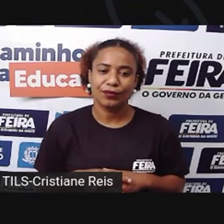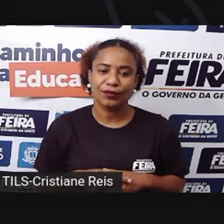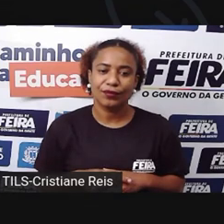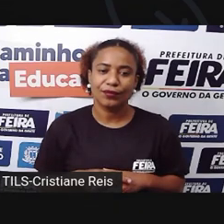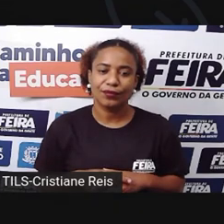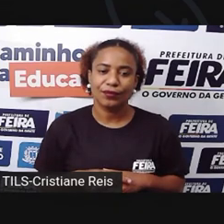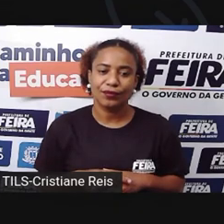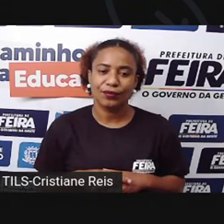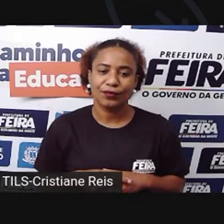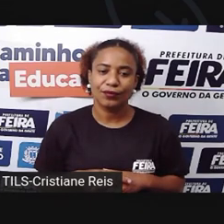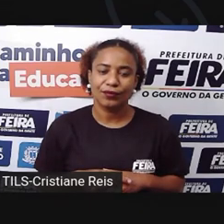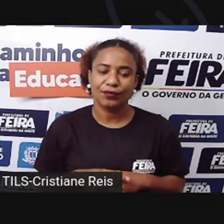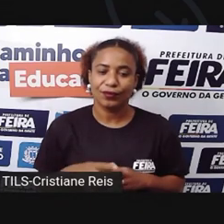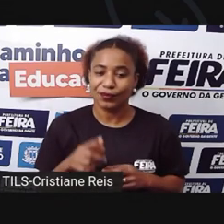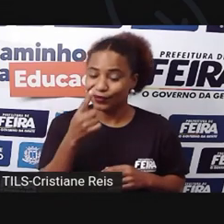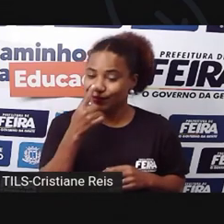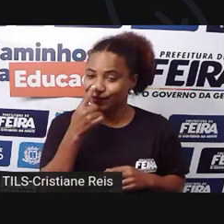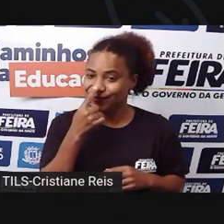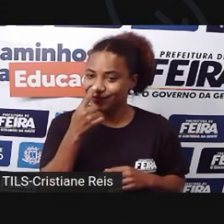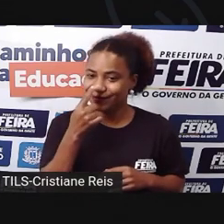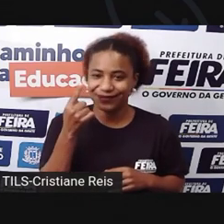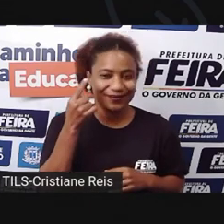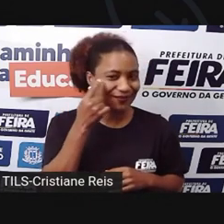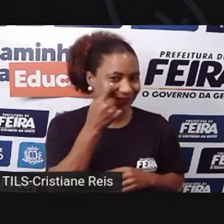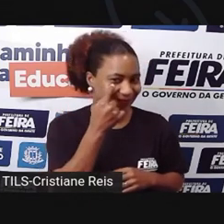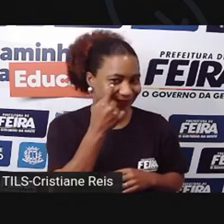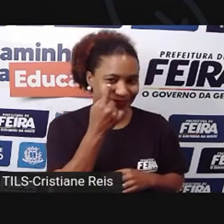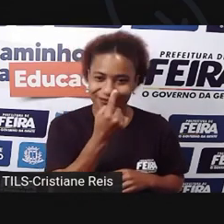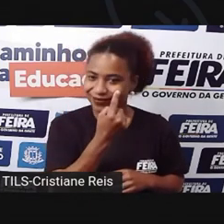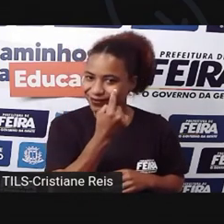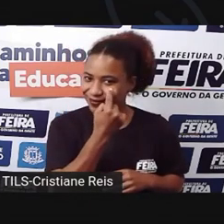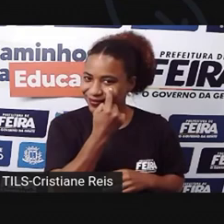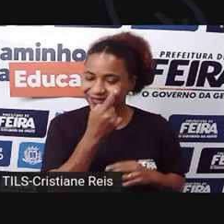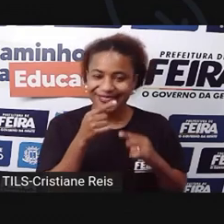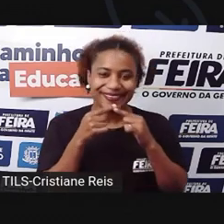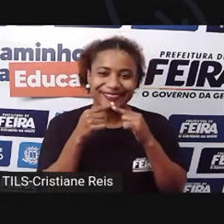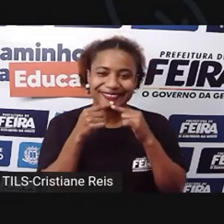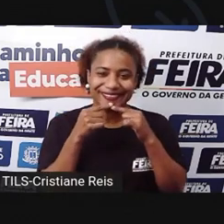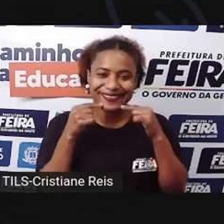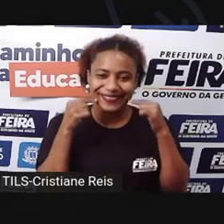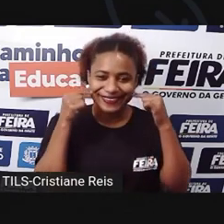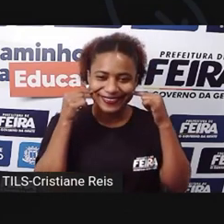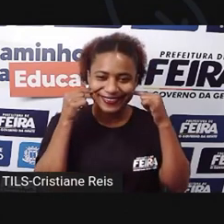O nariz e o sorriso do saci.